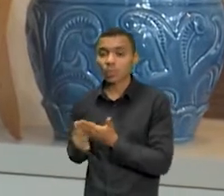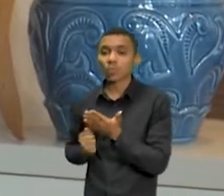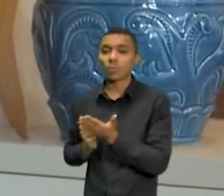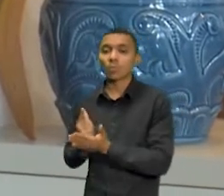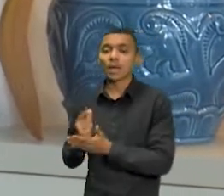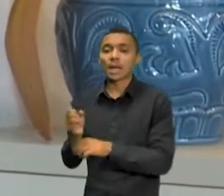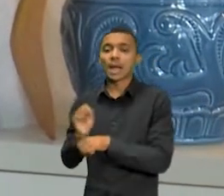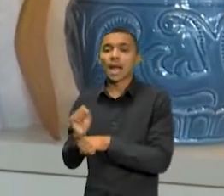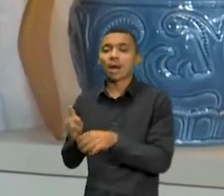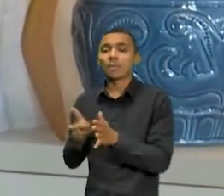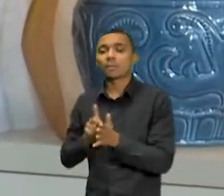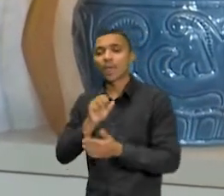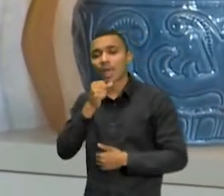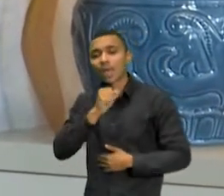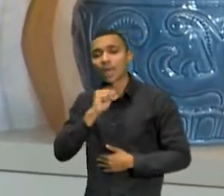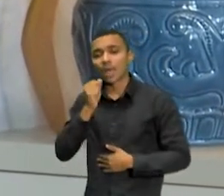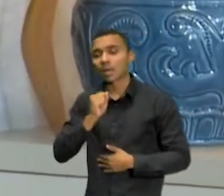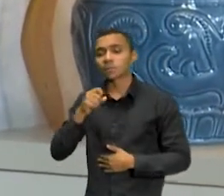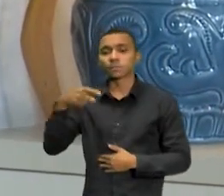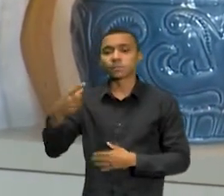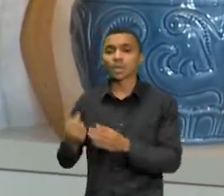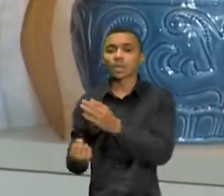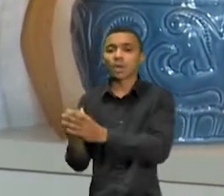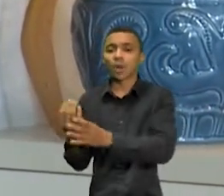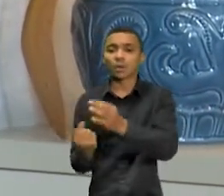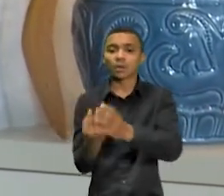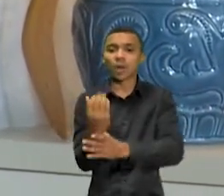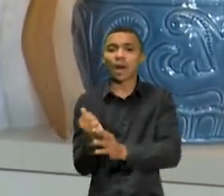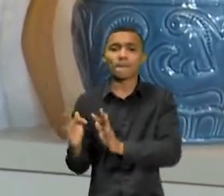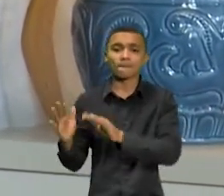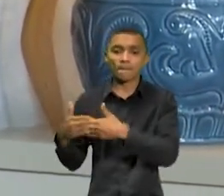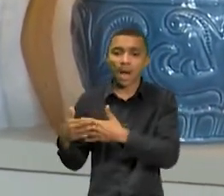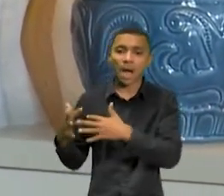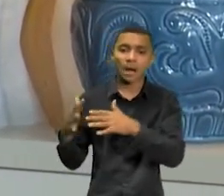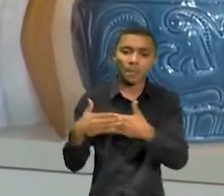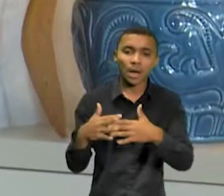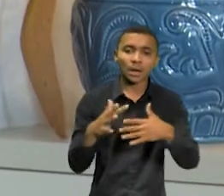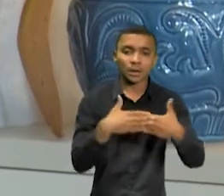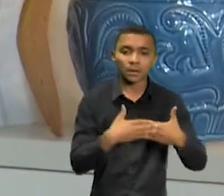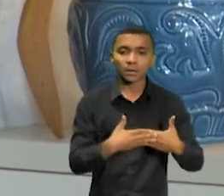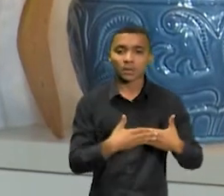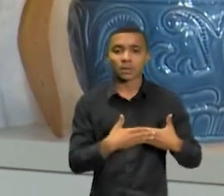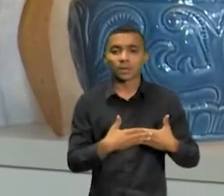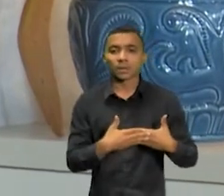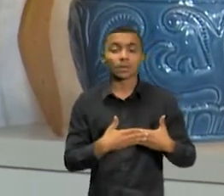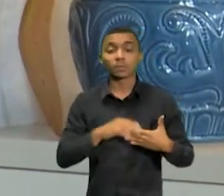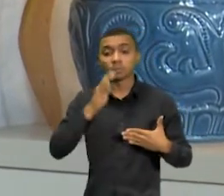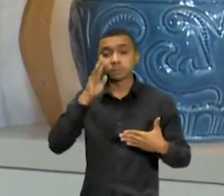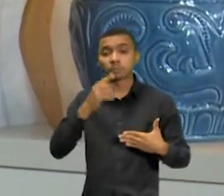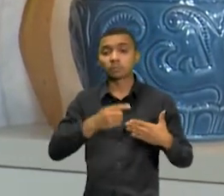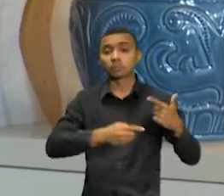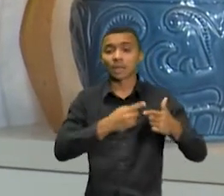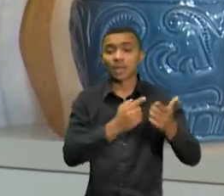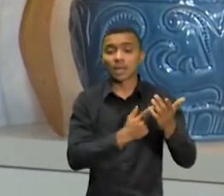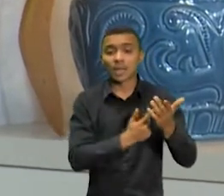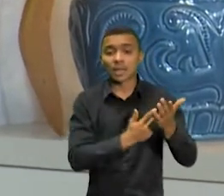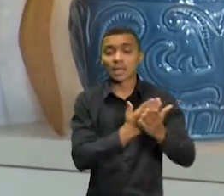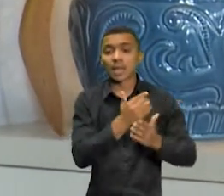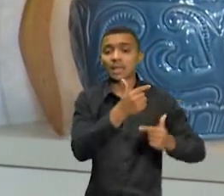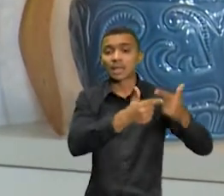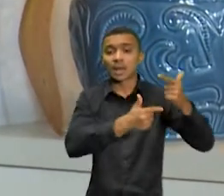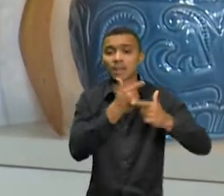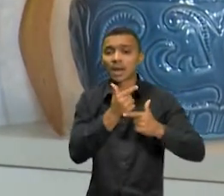Depois montou outros negócios, que foram fechados com o tempo. Foi trabalhar em uma multinacional, mas a vontade de